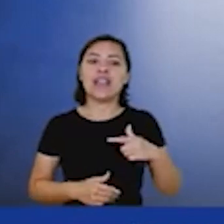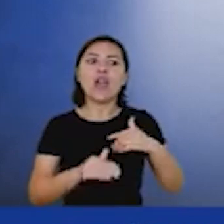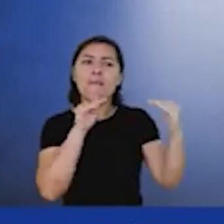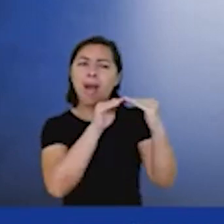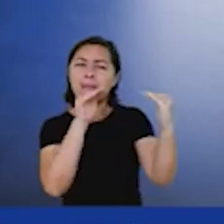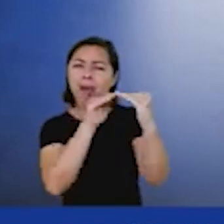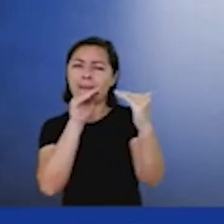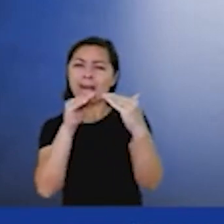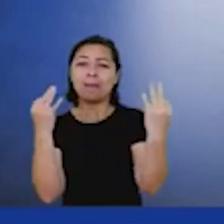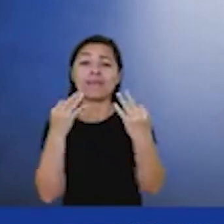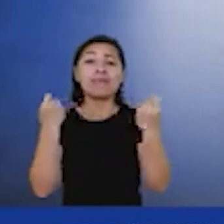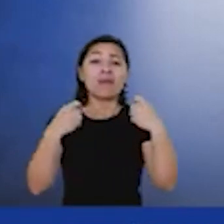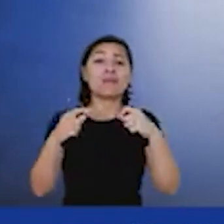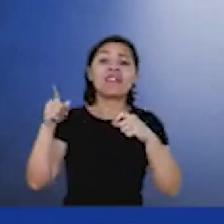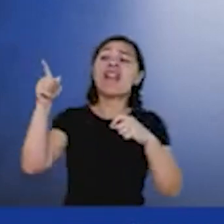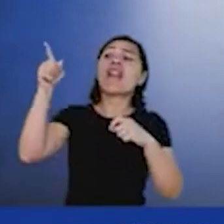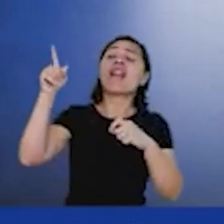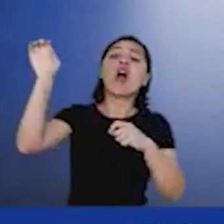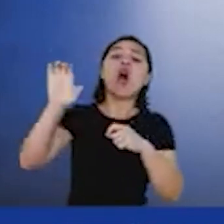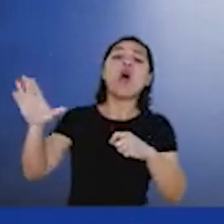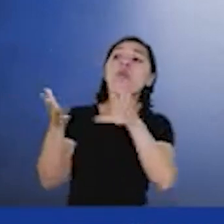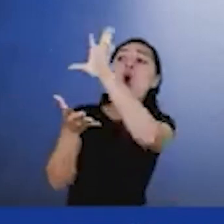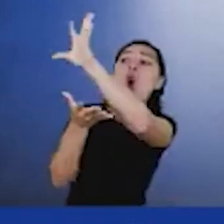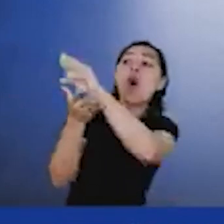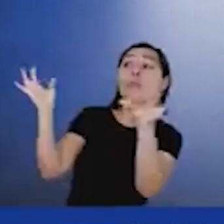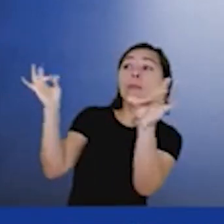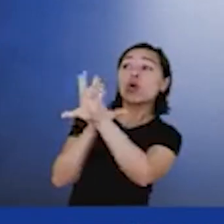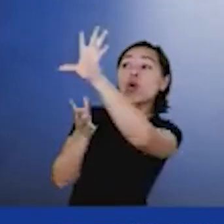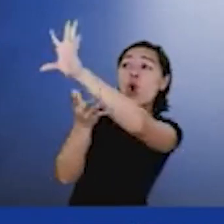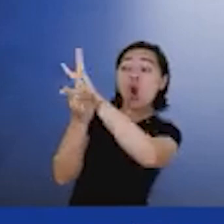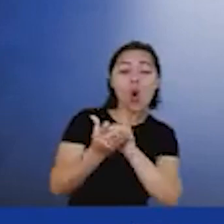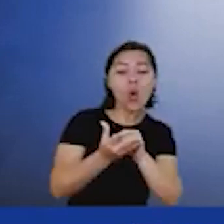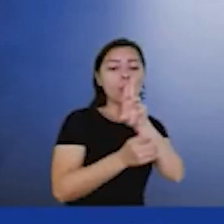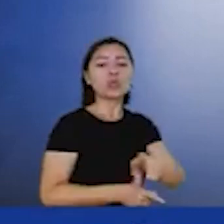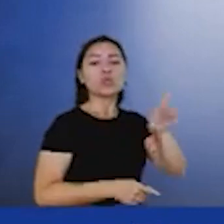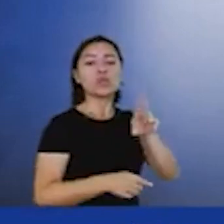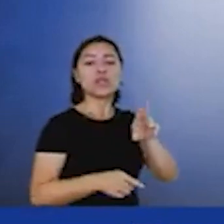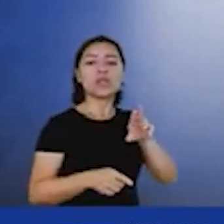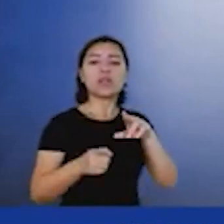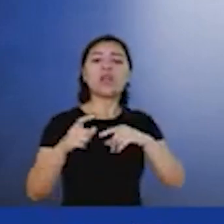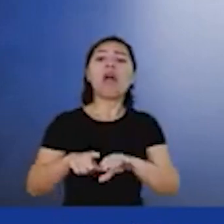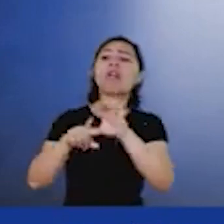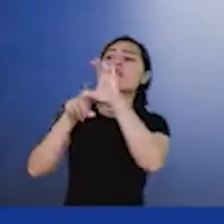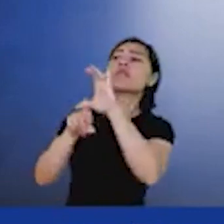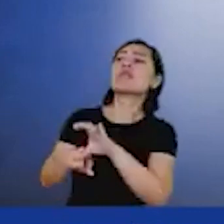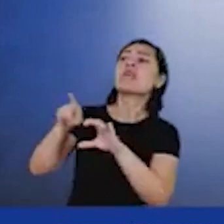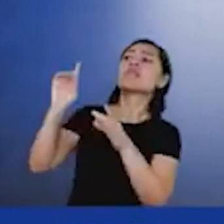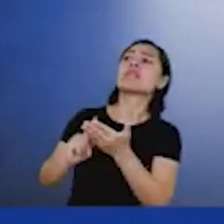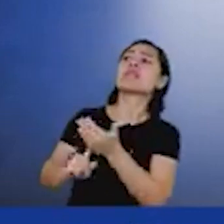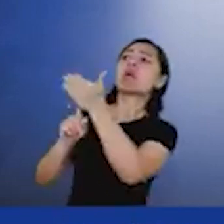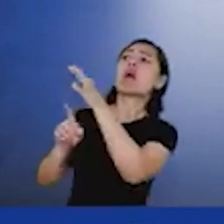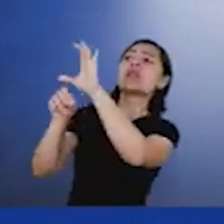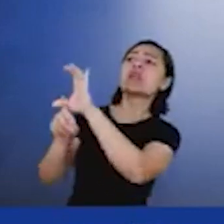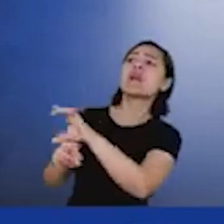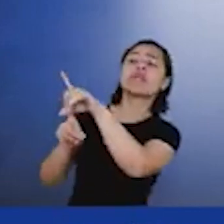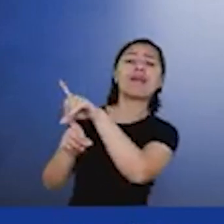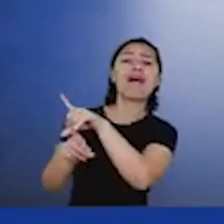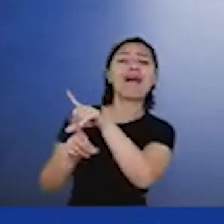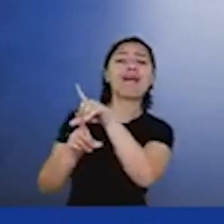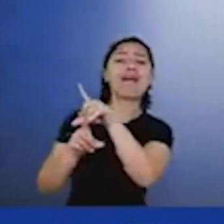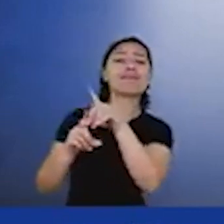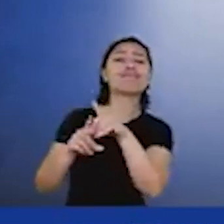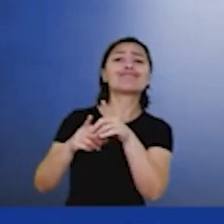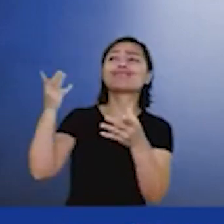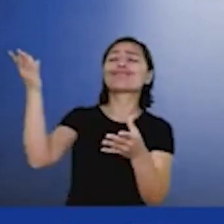comprar nenhuma tecnologia pronta nem ficar refém de uma tecnologia muito menos uma importada de outro